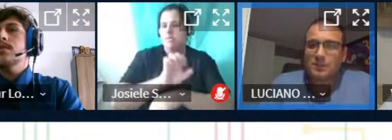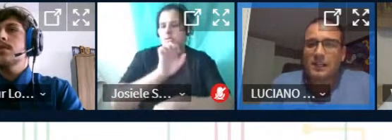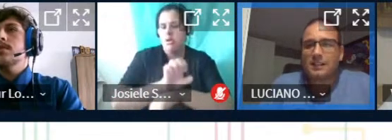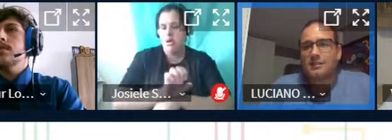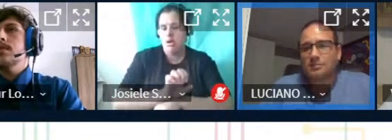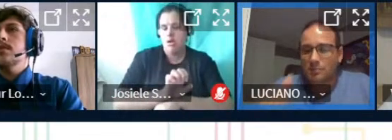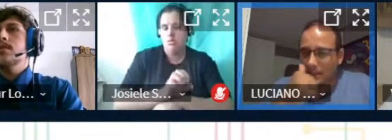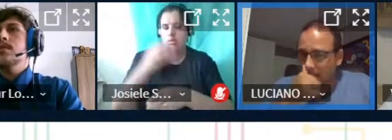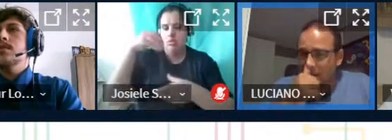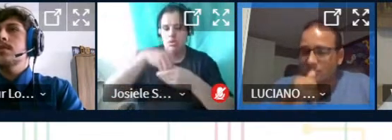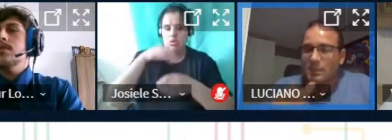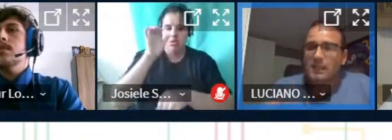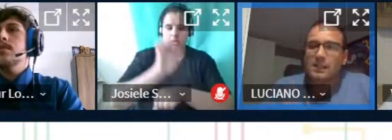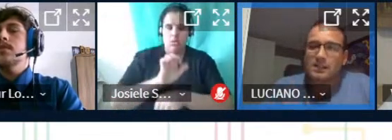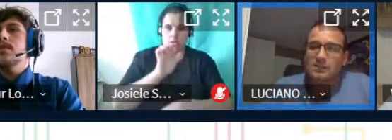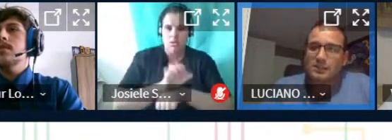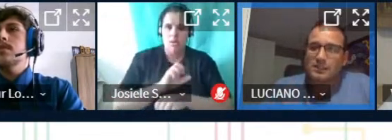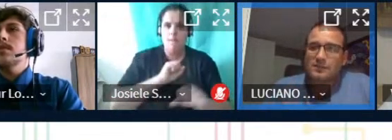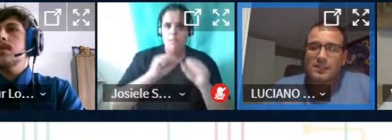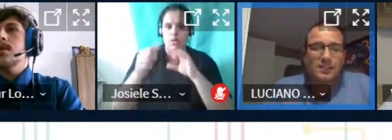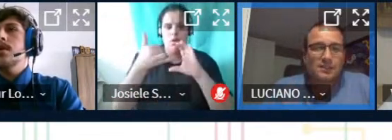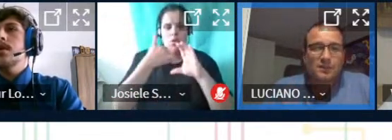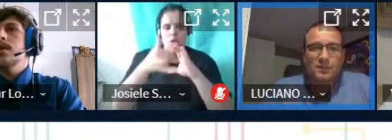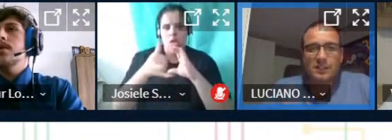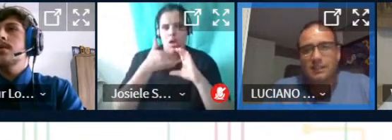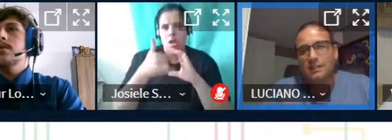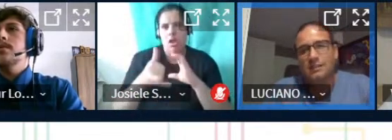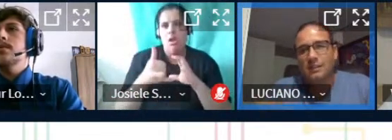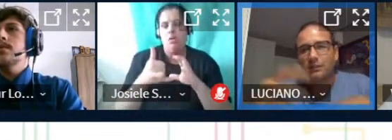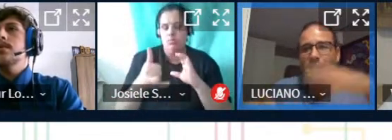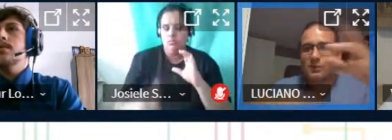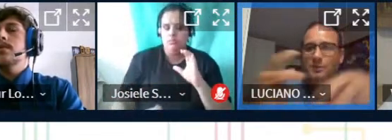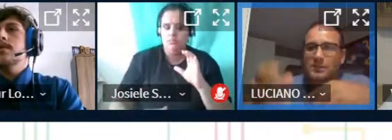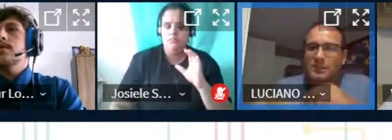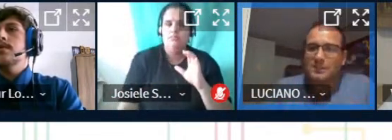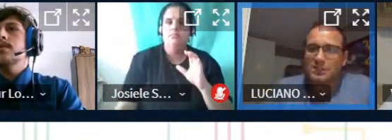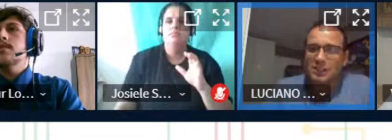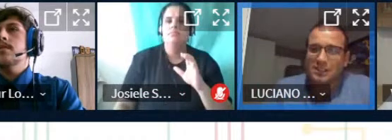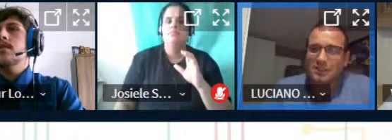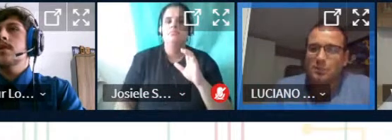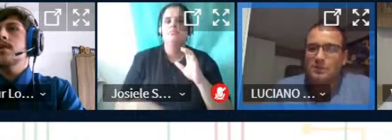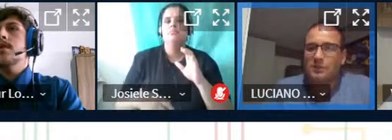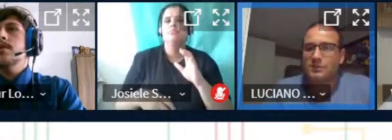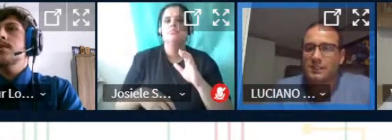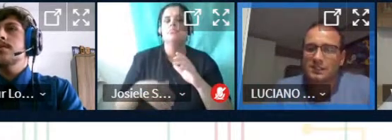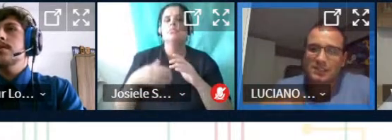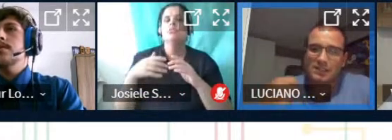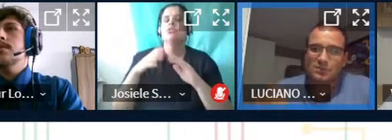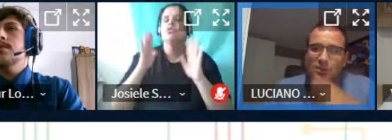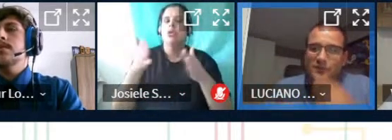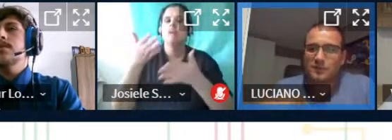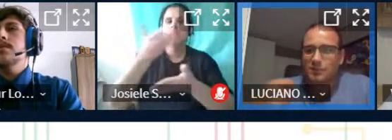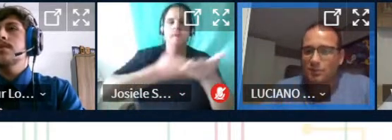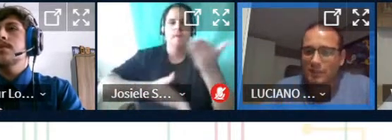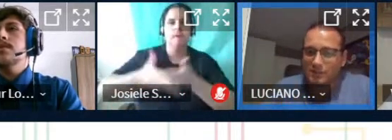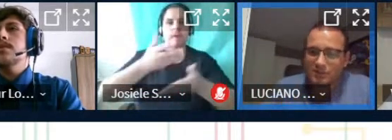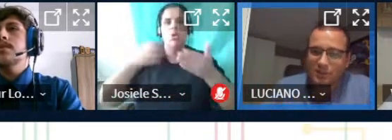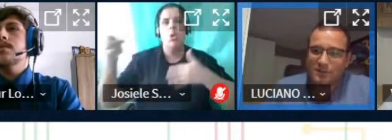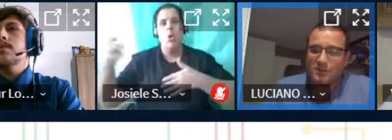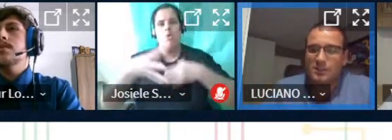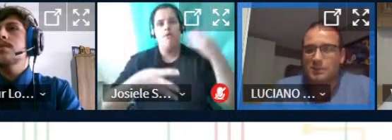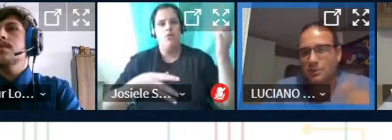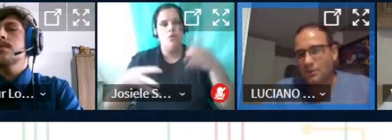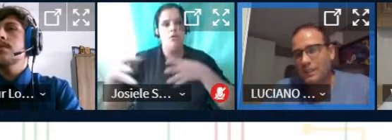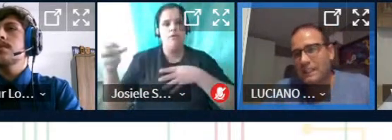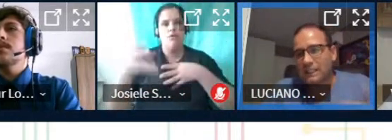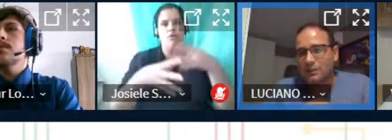hora que vocês puderem botar isso num canal né vocês vão ver que ele vai automaticamente se gerindo depois vão ser inseridos novos vão colocando